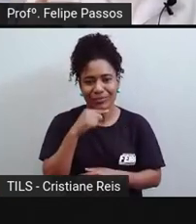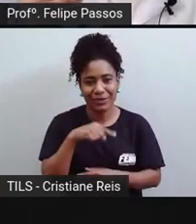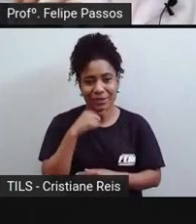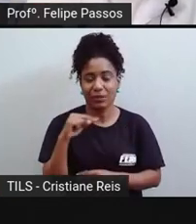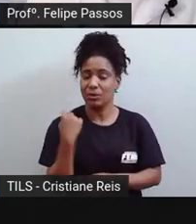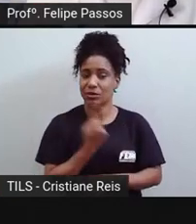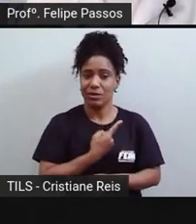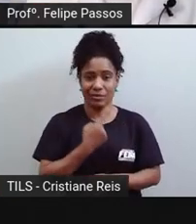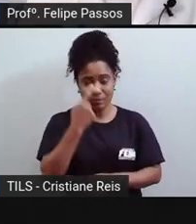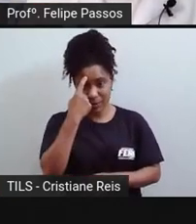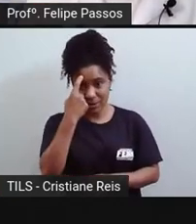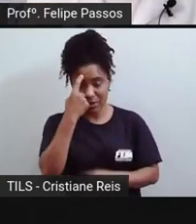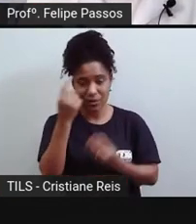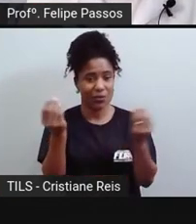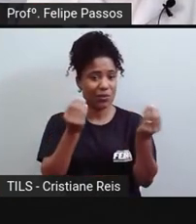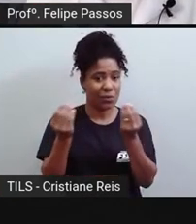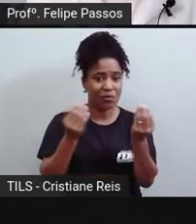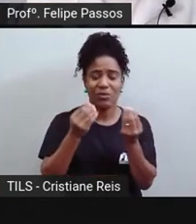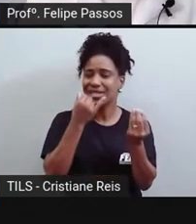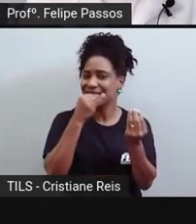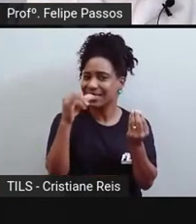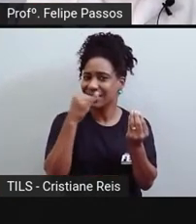popularizando isso aí.